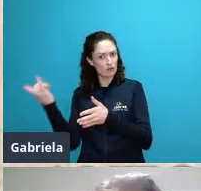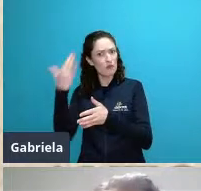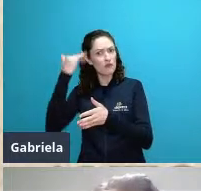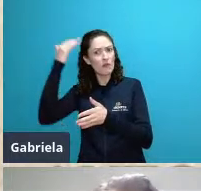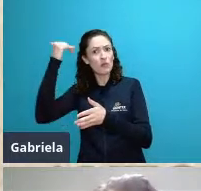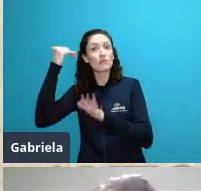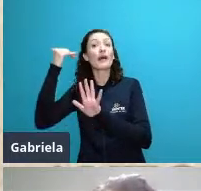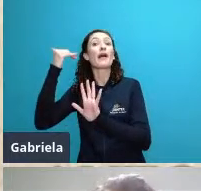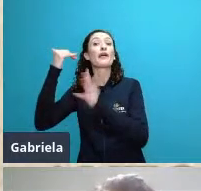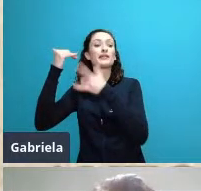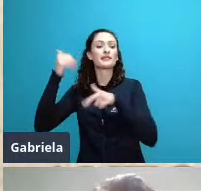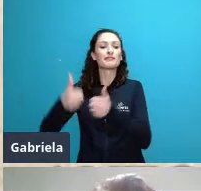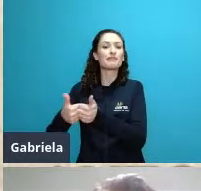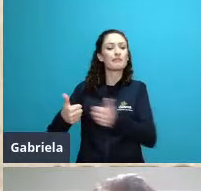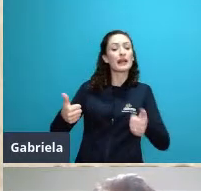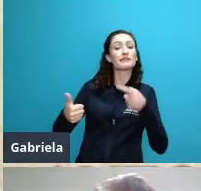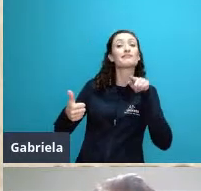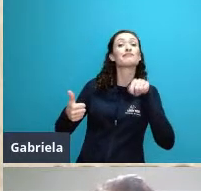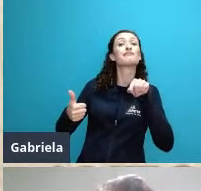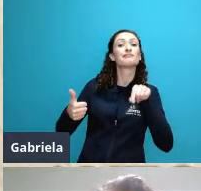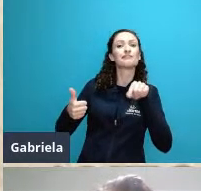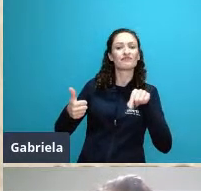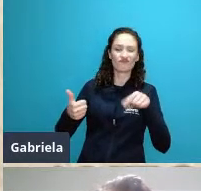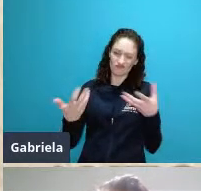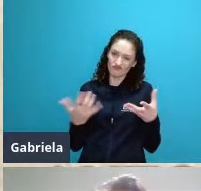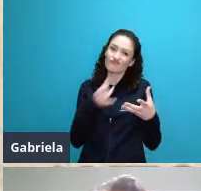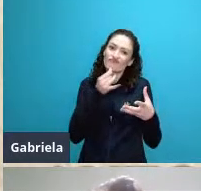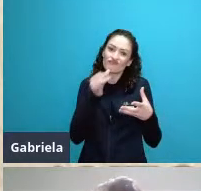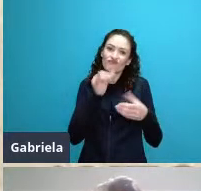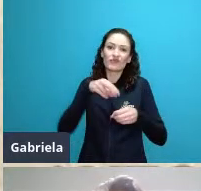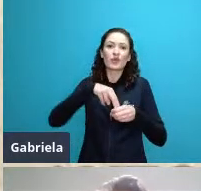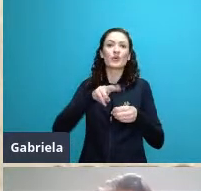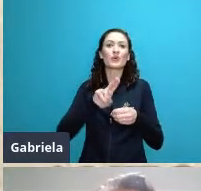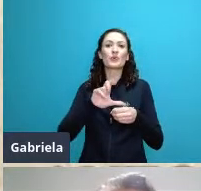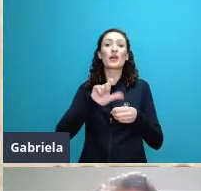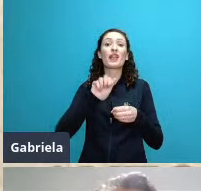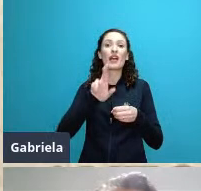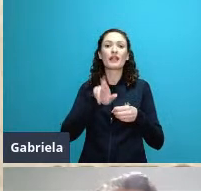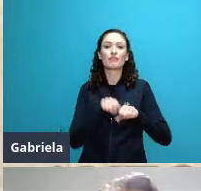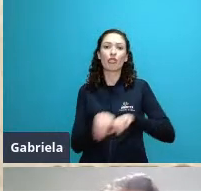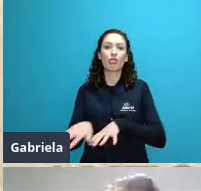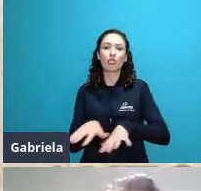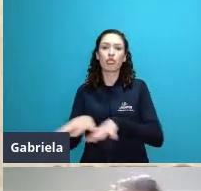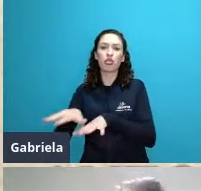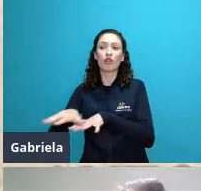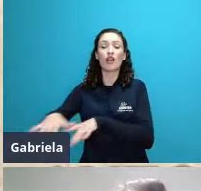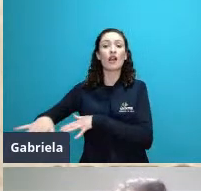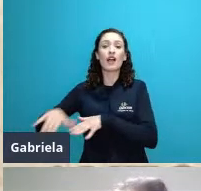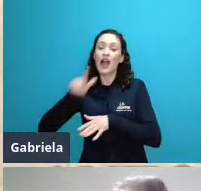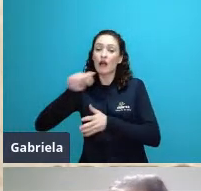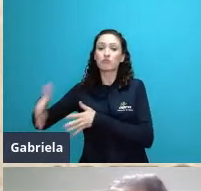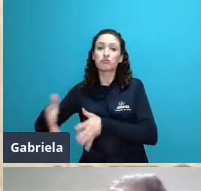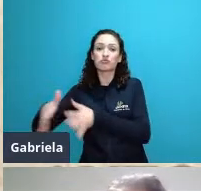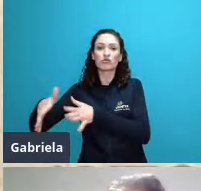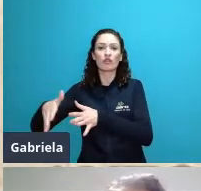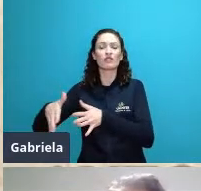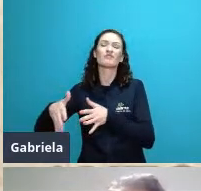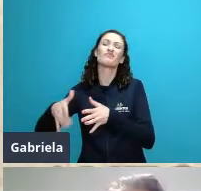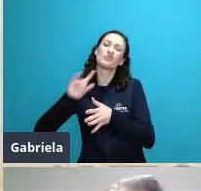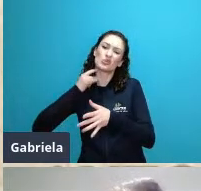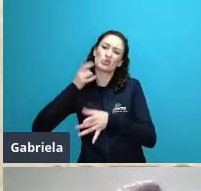acontece quando a gente tem uma alta biodiversidade e uma alta pressão